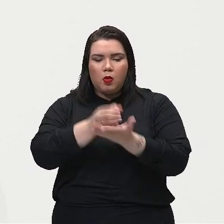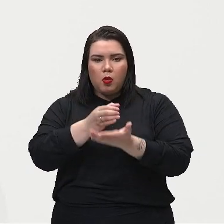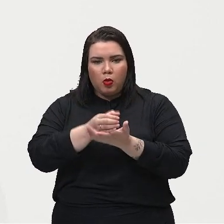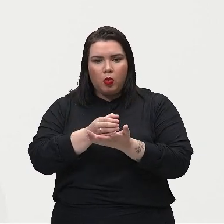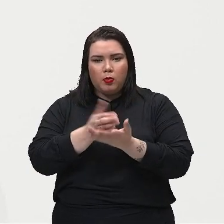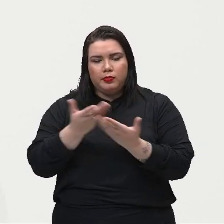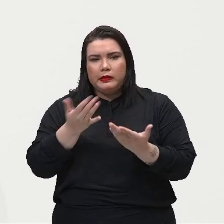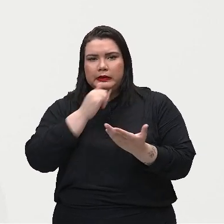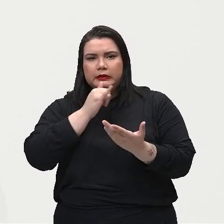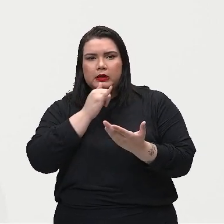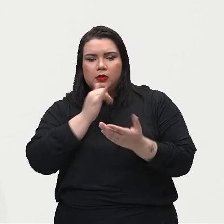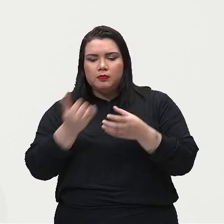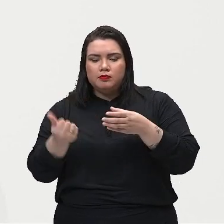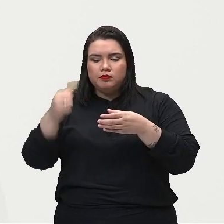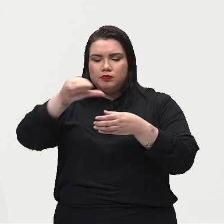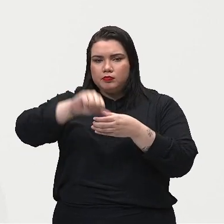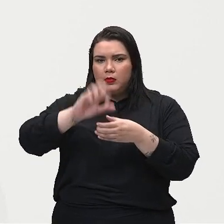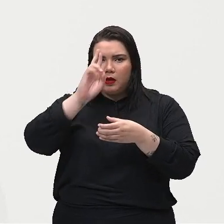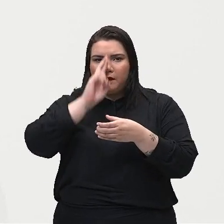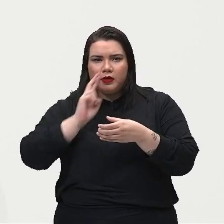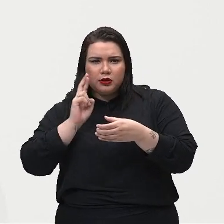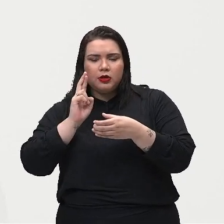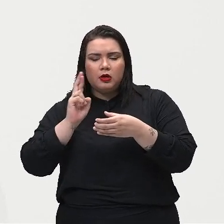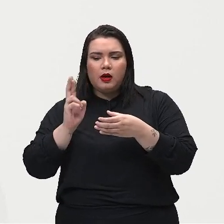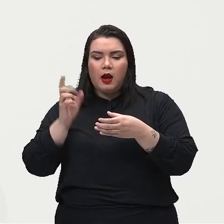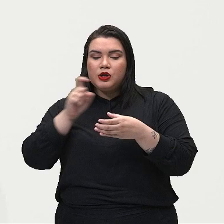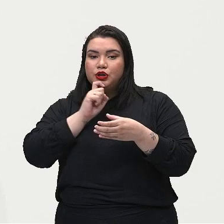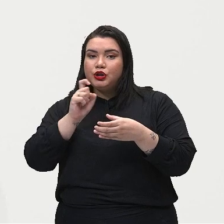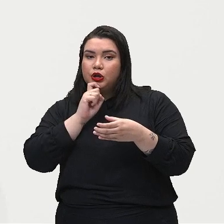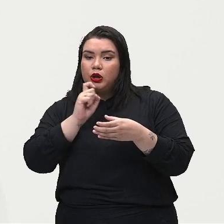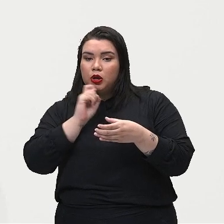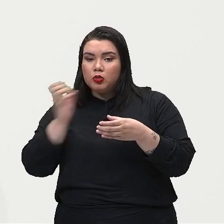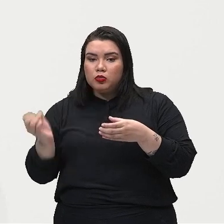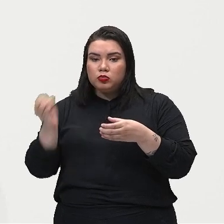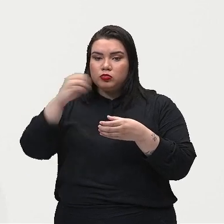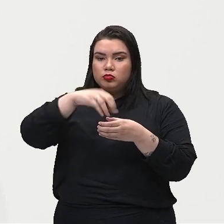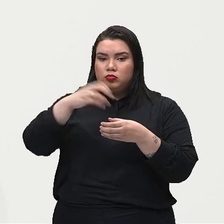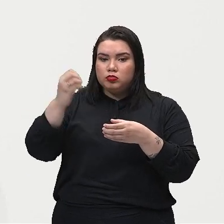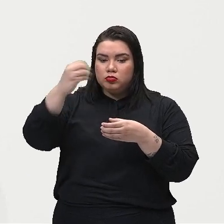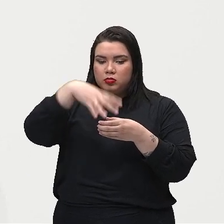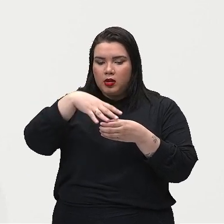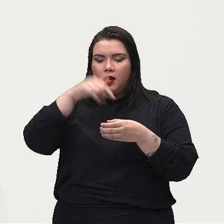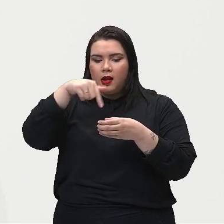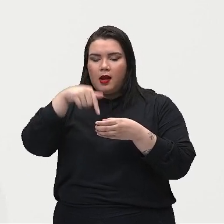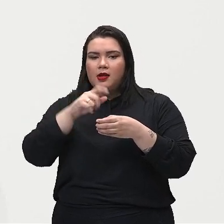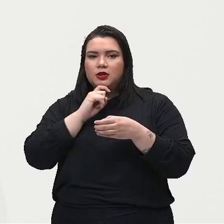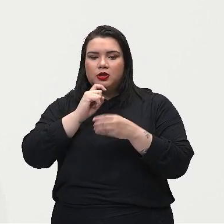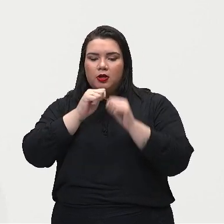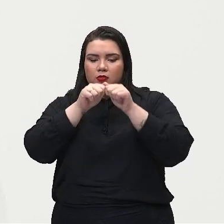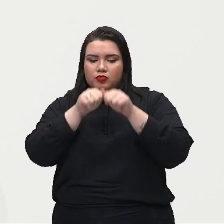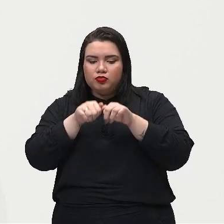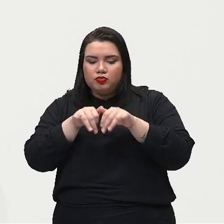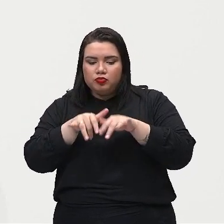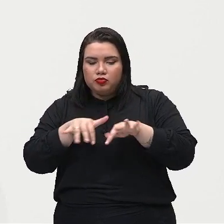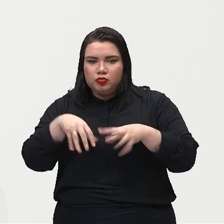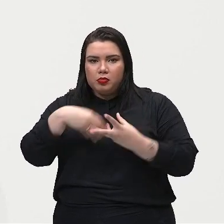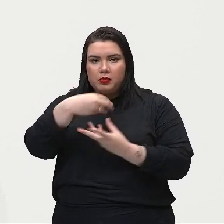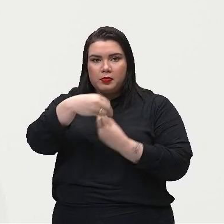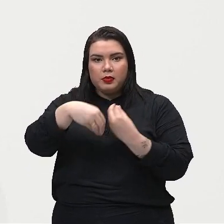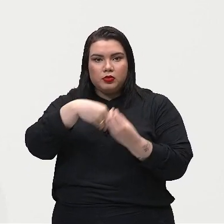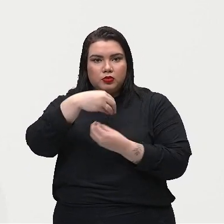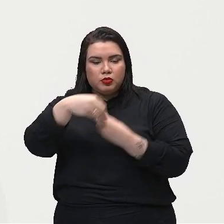misturando com o da bebida e também todo o líquido, ele vai sendo